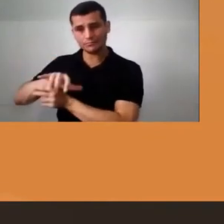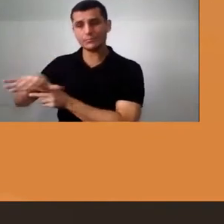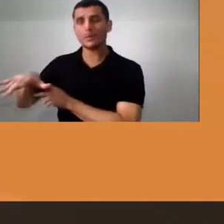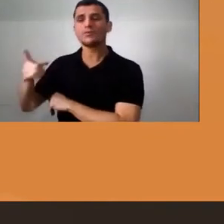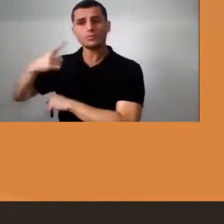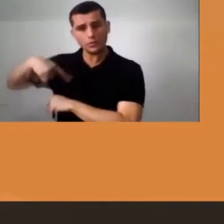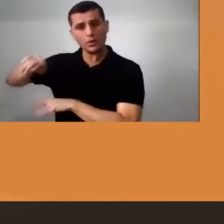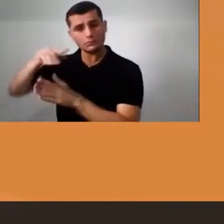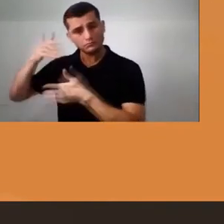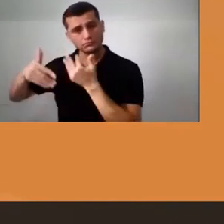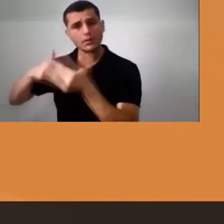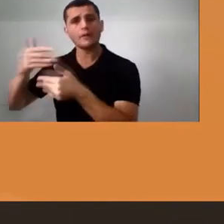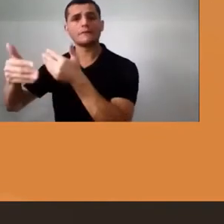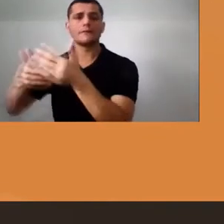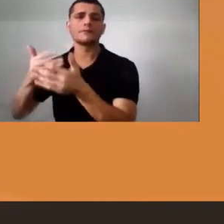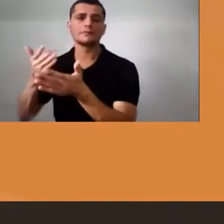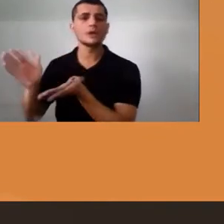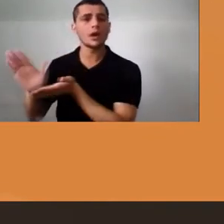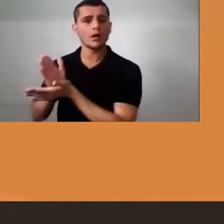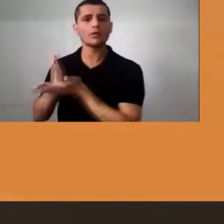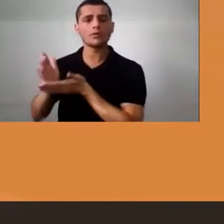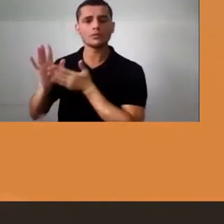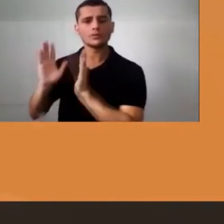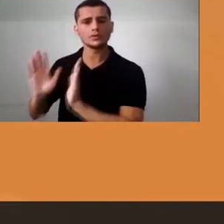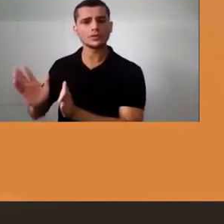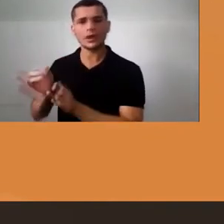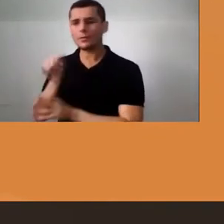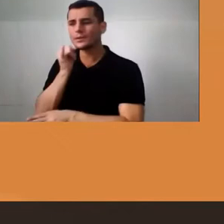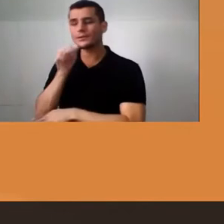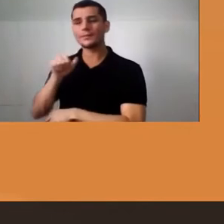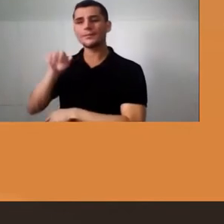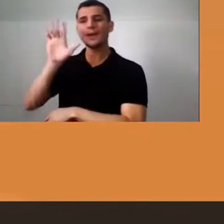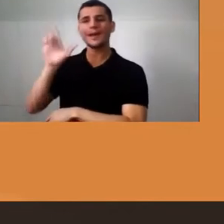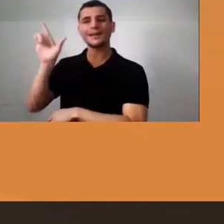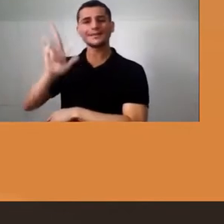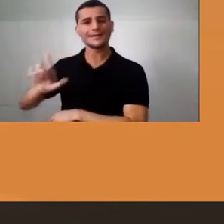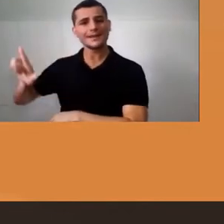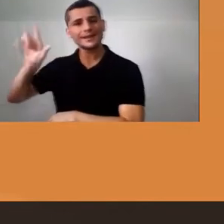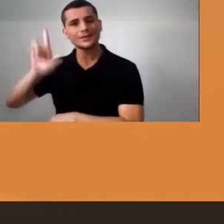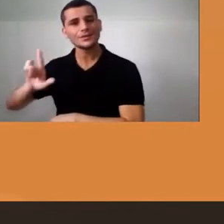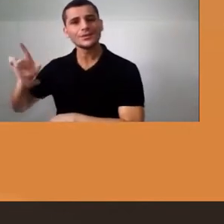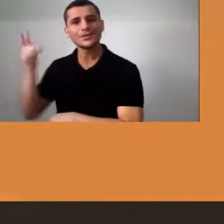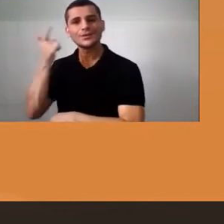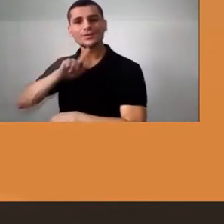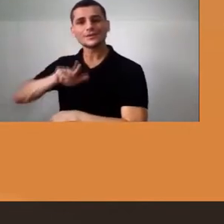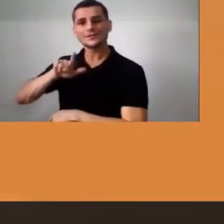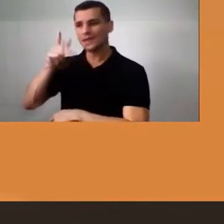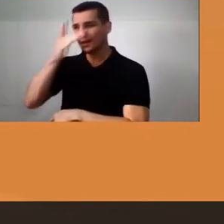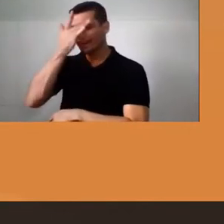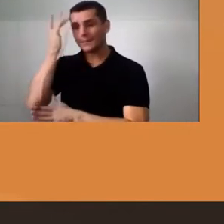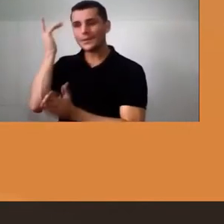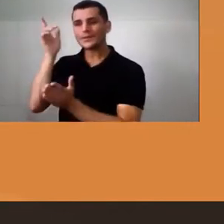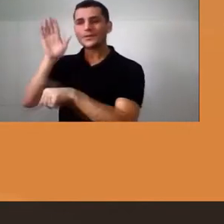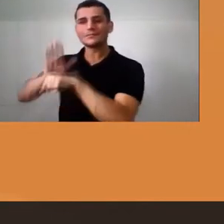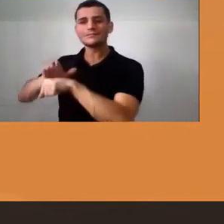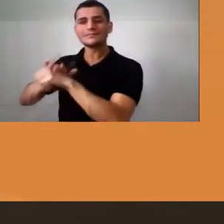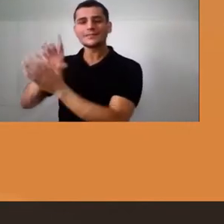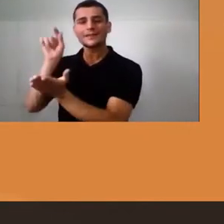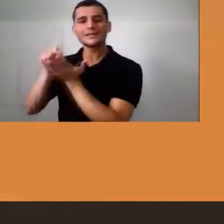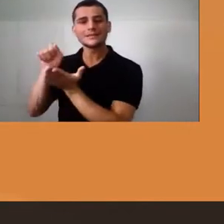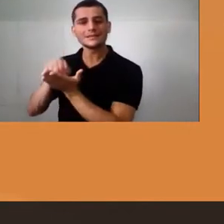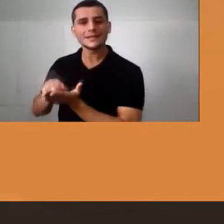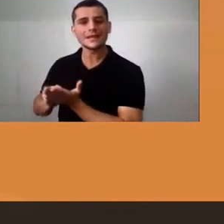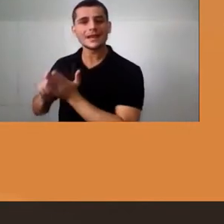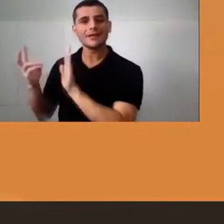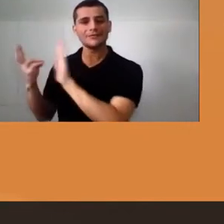Alguns avanços, a gente tem, por exemplo, mais literatura de escritores indígenas dentro das escolas, a